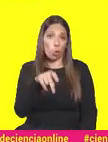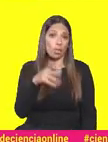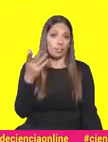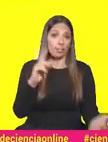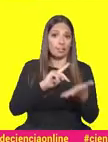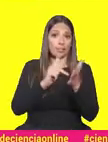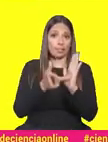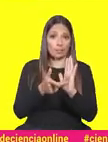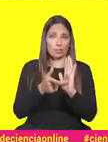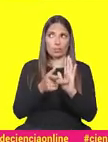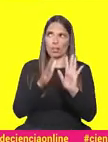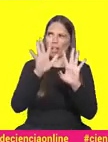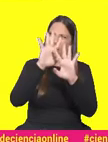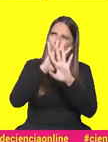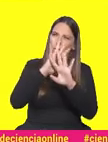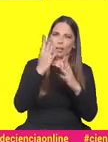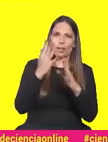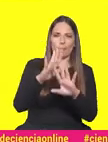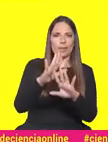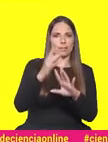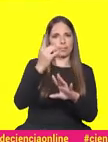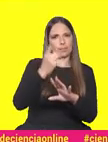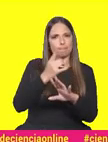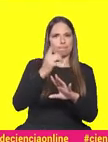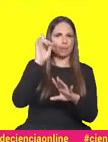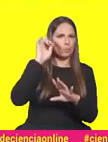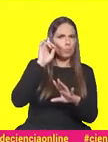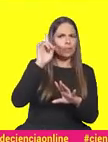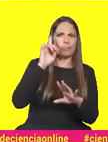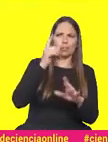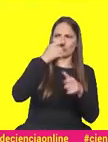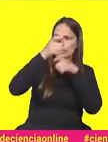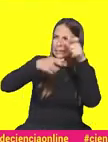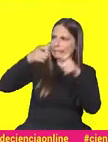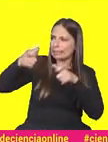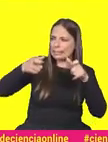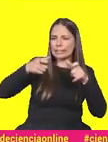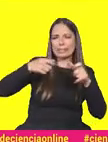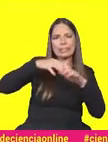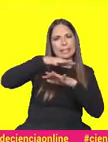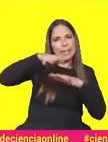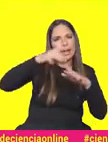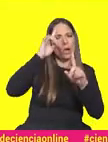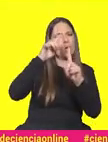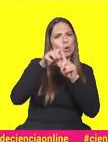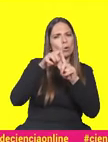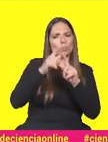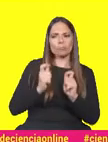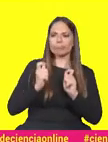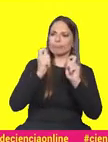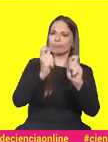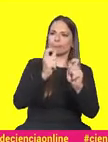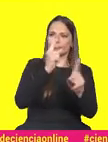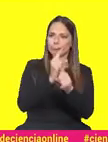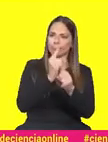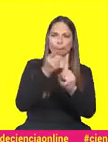A tecnologia sendo abstrata, é importante, no entanto, termos valores de cidadania para que possamos dirigí-la para um bem comum e